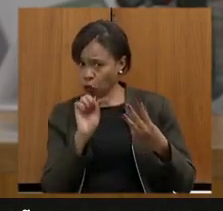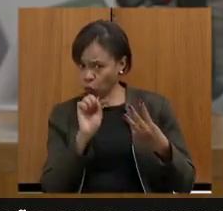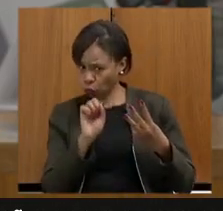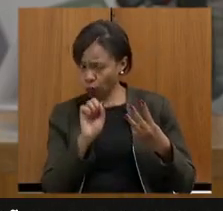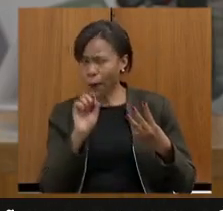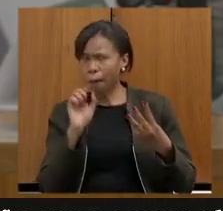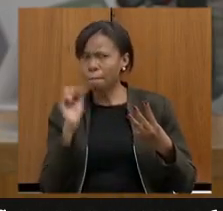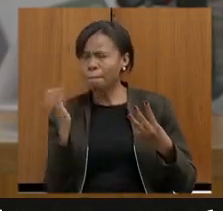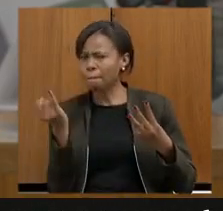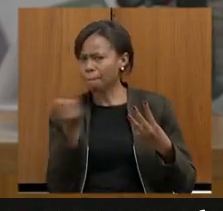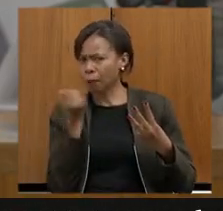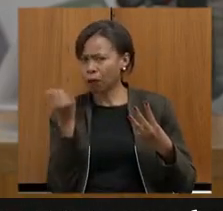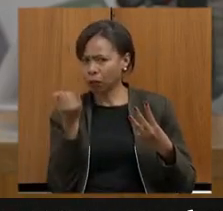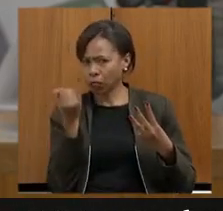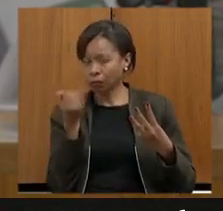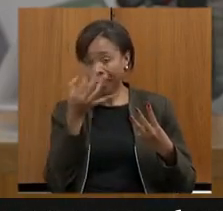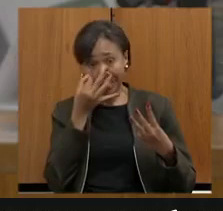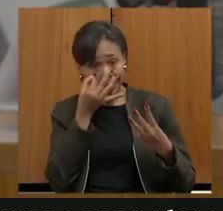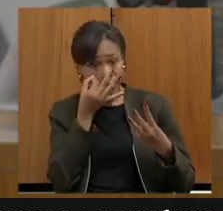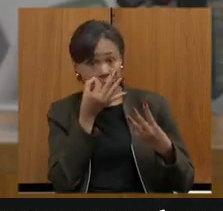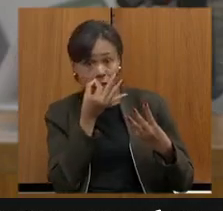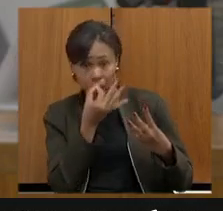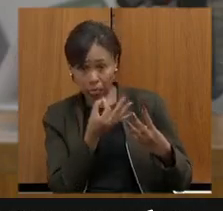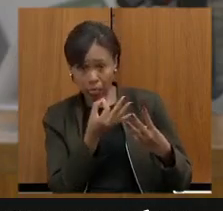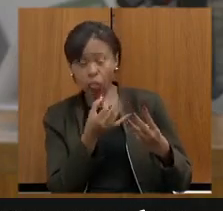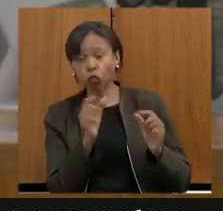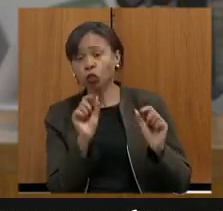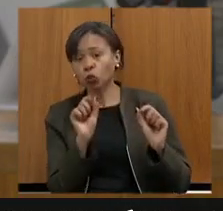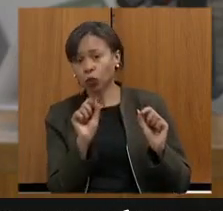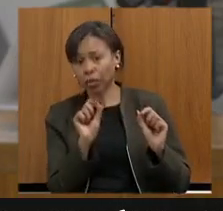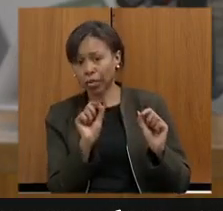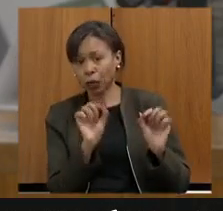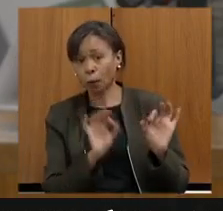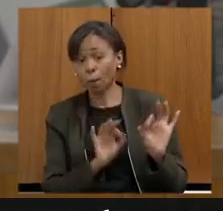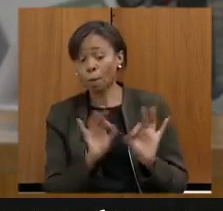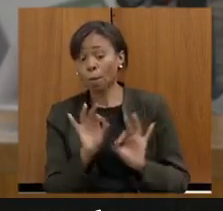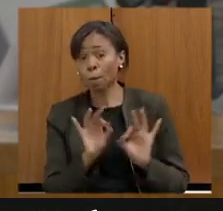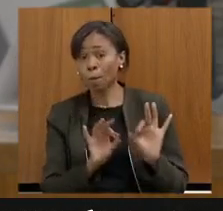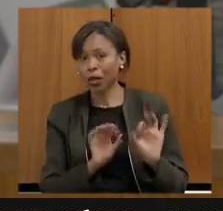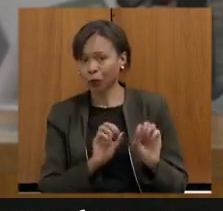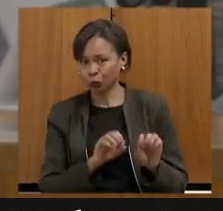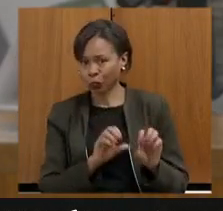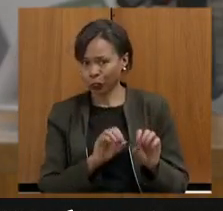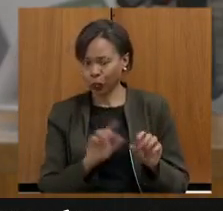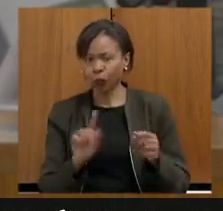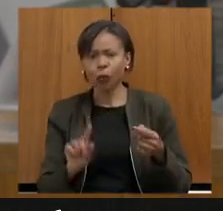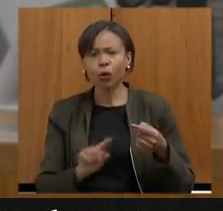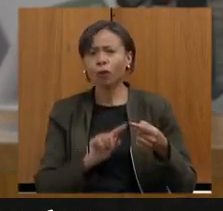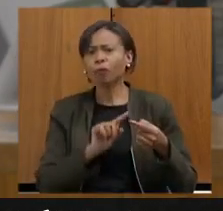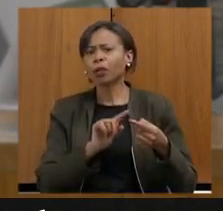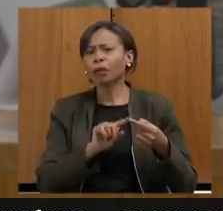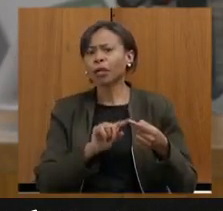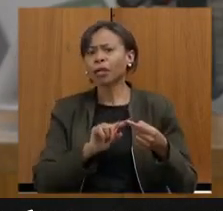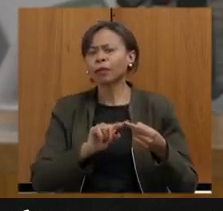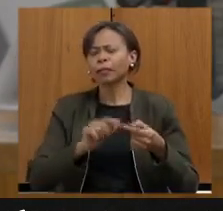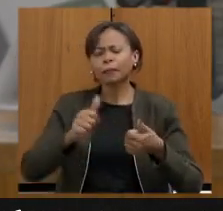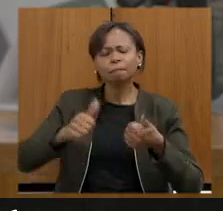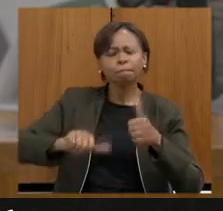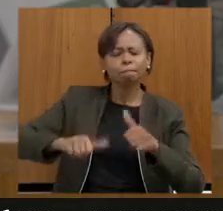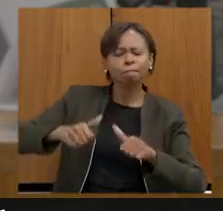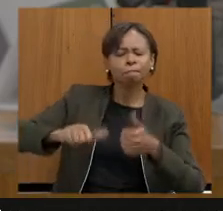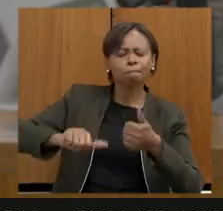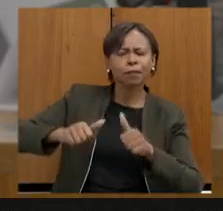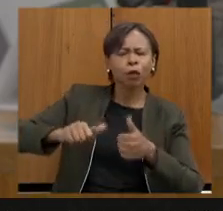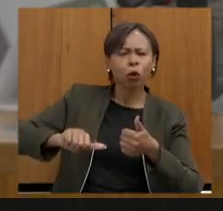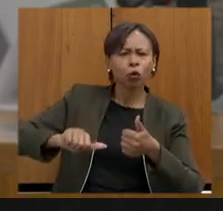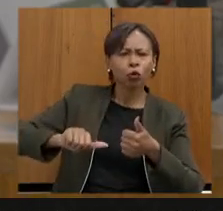gente focar naquele plano que a gente tem na condução da educação a primeira é o diagnóstico da infraestrutura e a